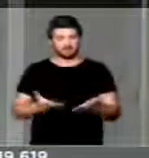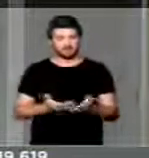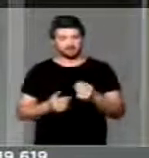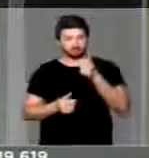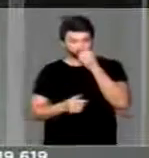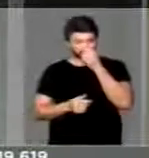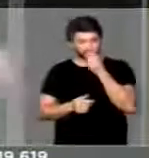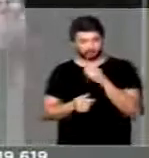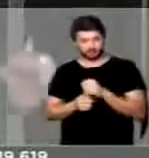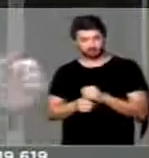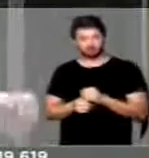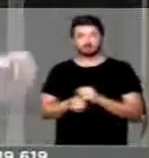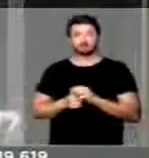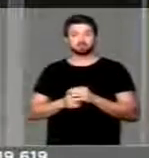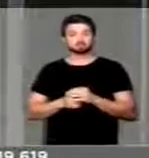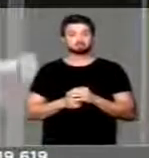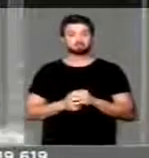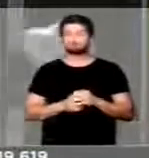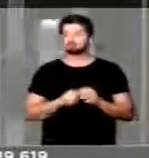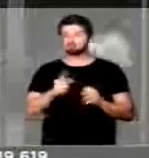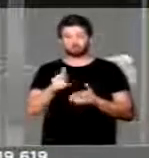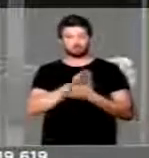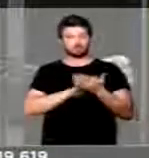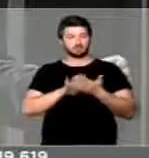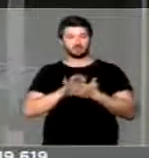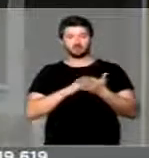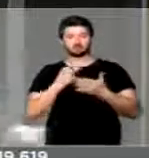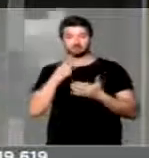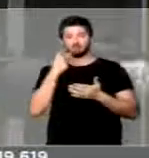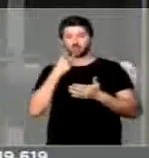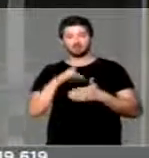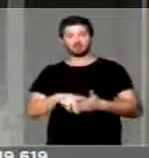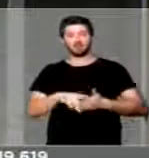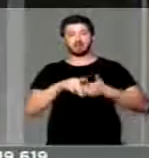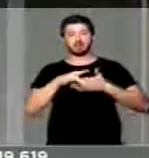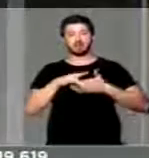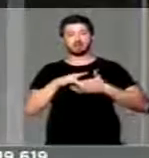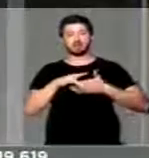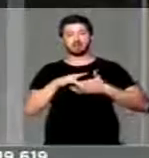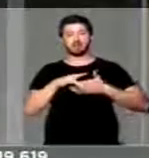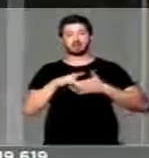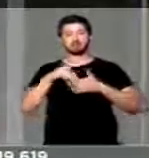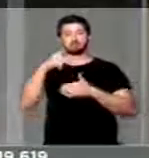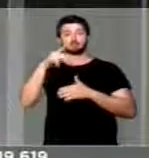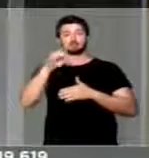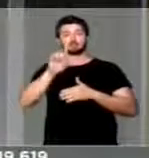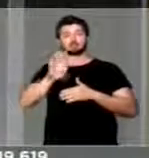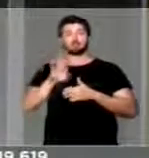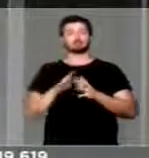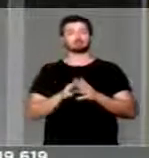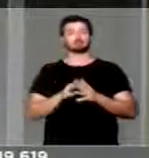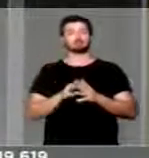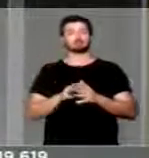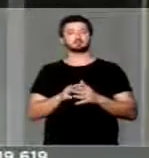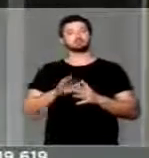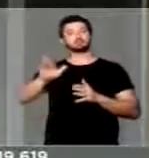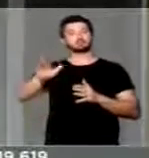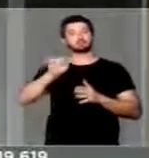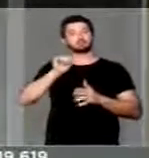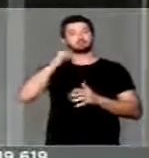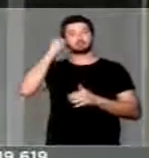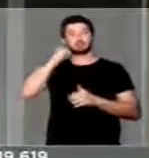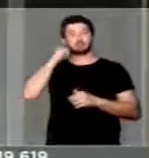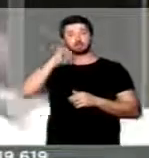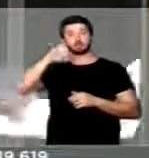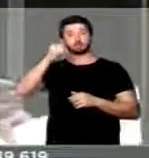Não tenha havido nenhuma manifestação da liderança do PSDB Chamando o